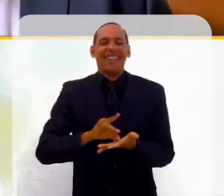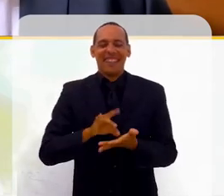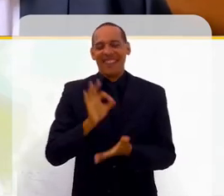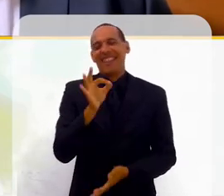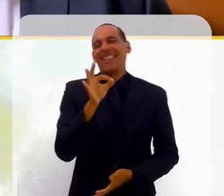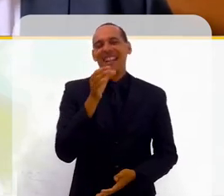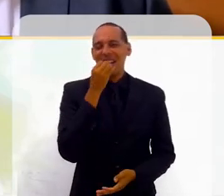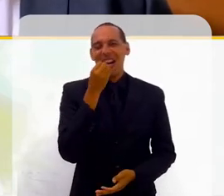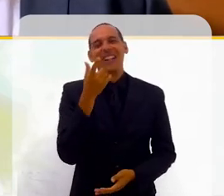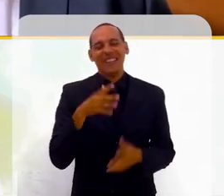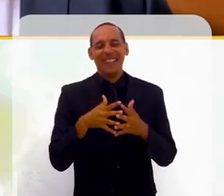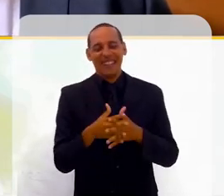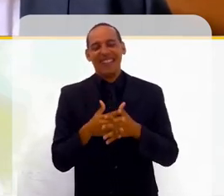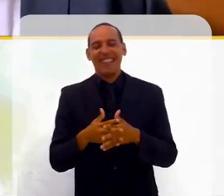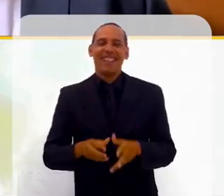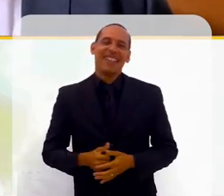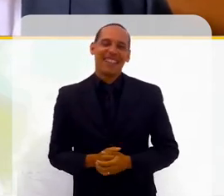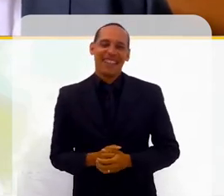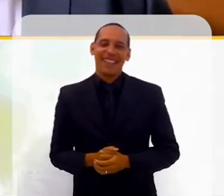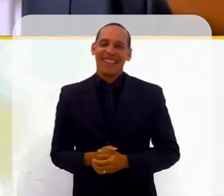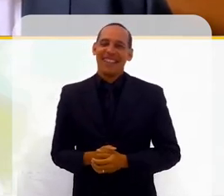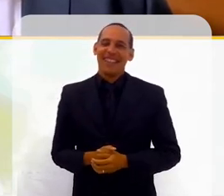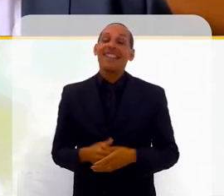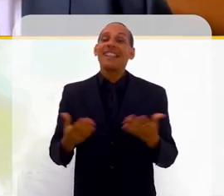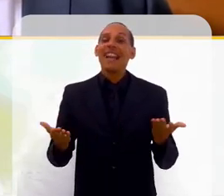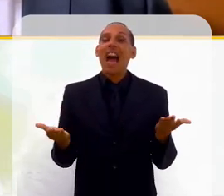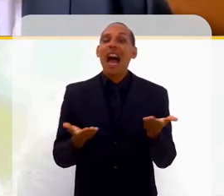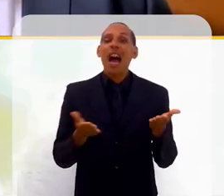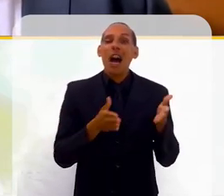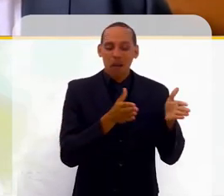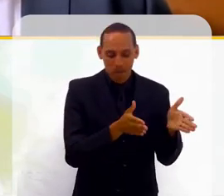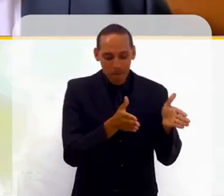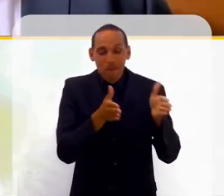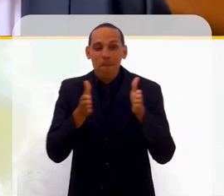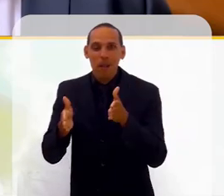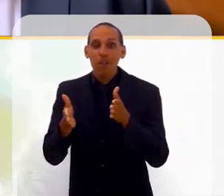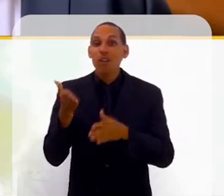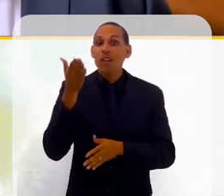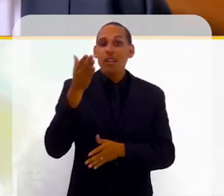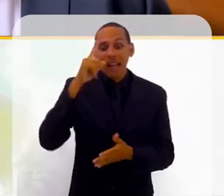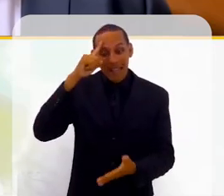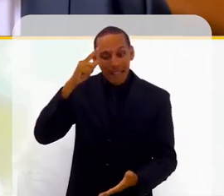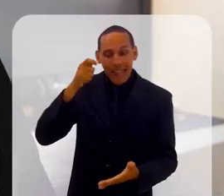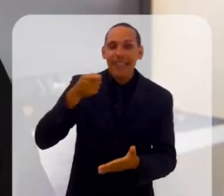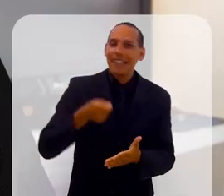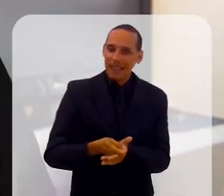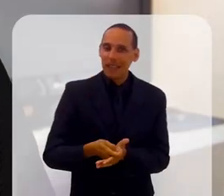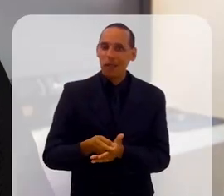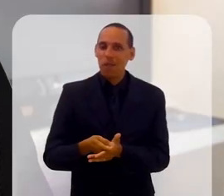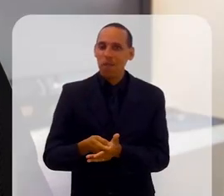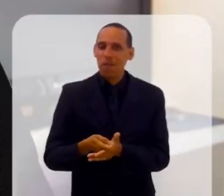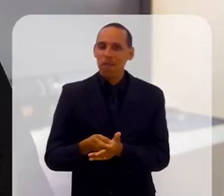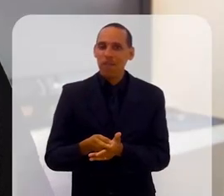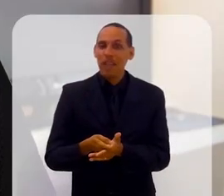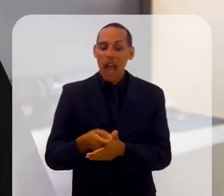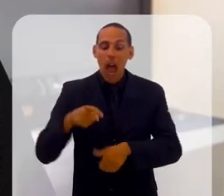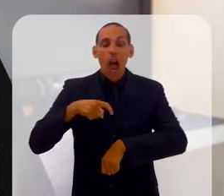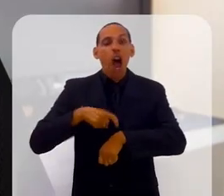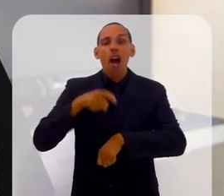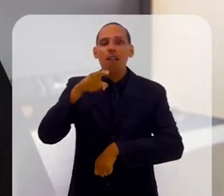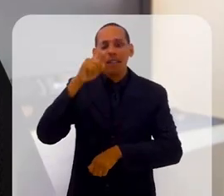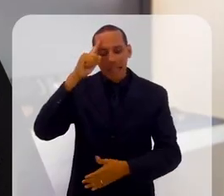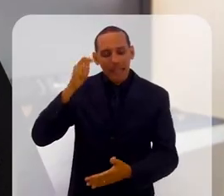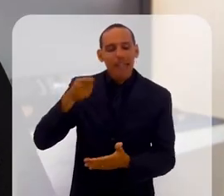Exatamente, boa. É complexo. E aí, vamos para a sua tomada de decisão. Como é que foi essa hora?